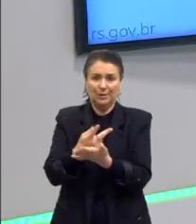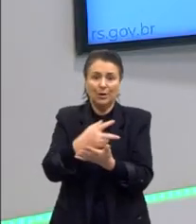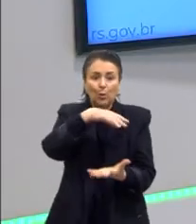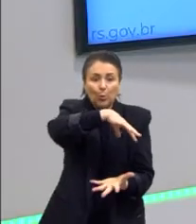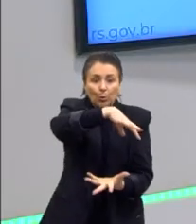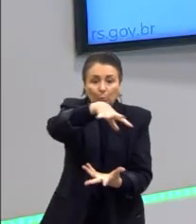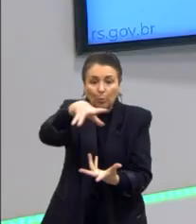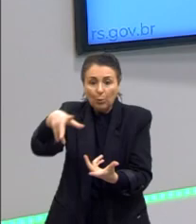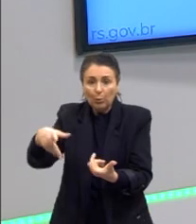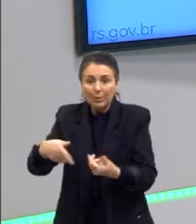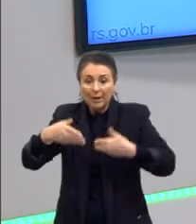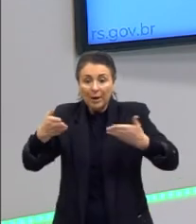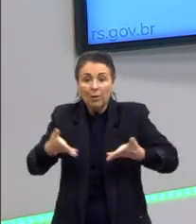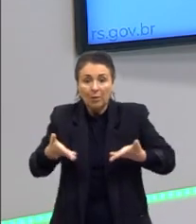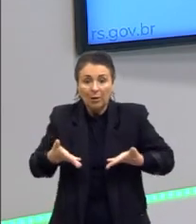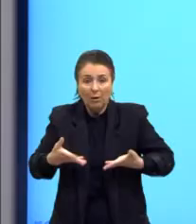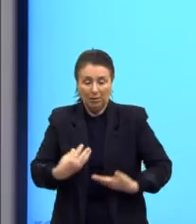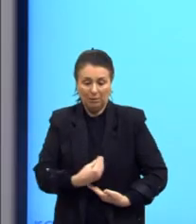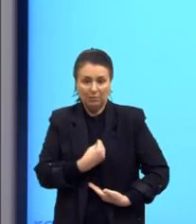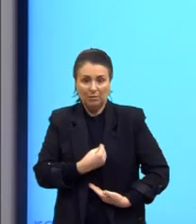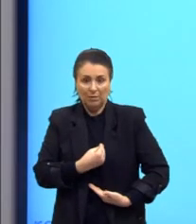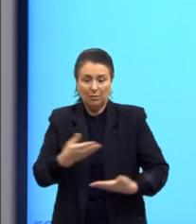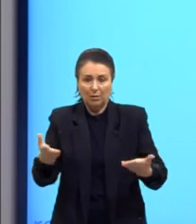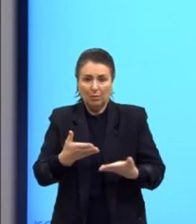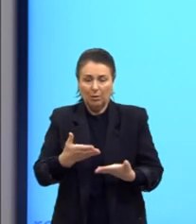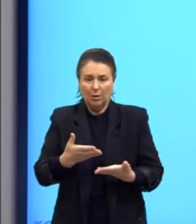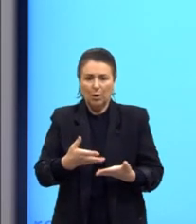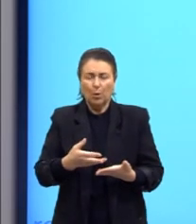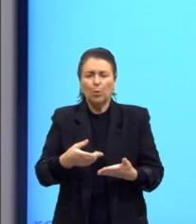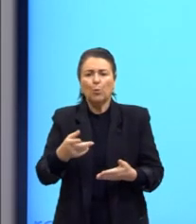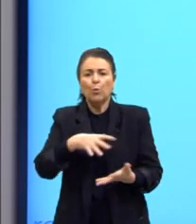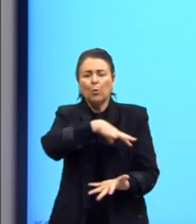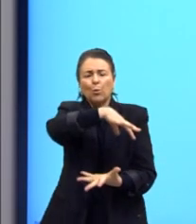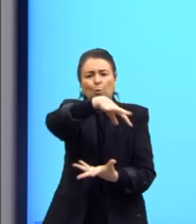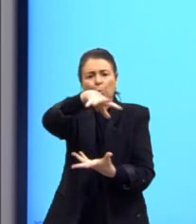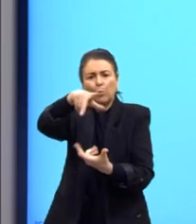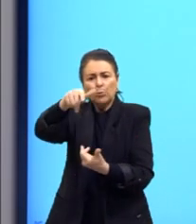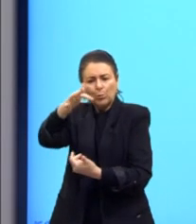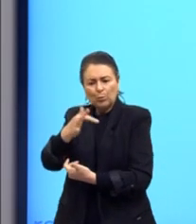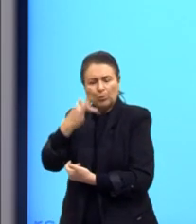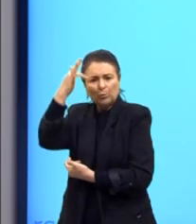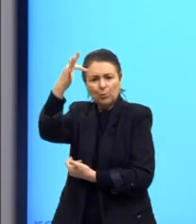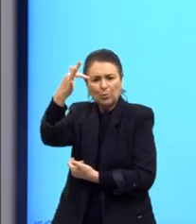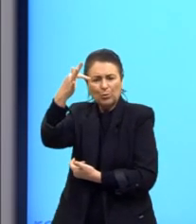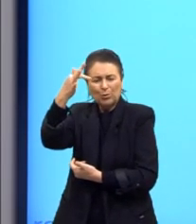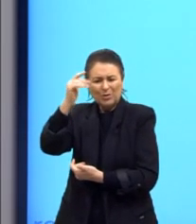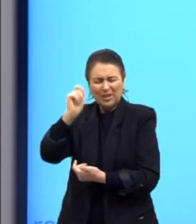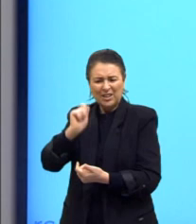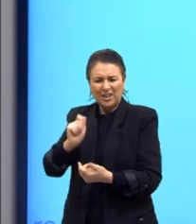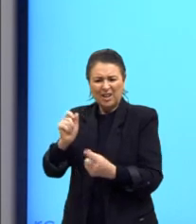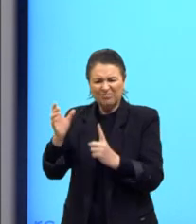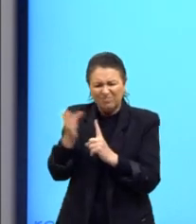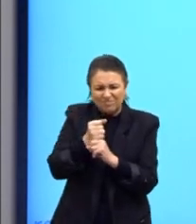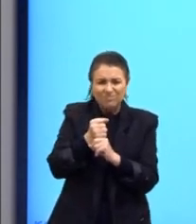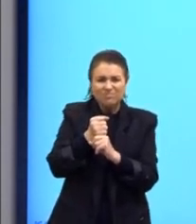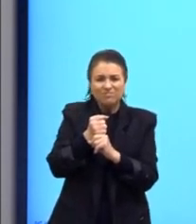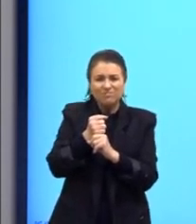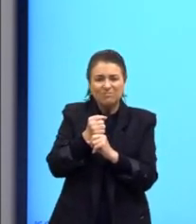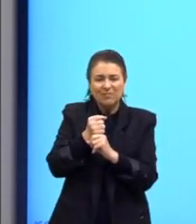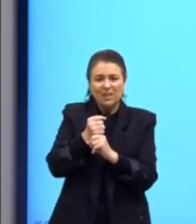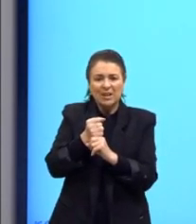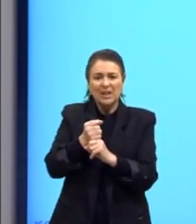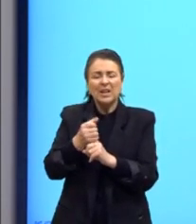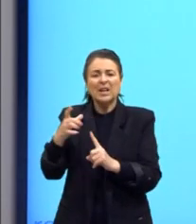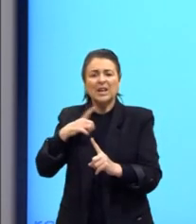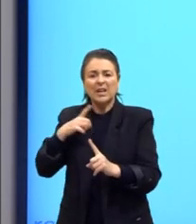vivido aqui. Olha, o mundo aparente é um mundo repressor. Então, o Nietzsche afirma muito essa questão, a afirmação do mundo da